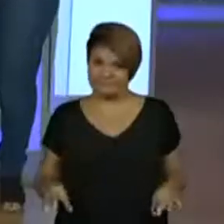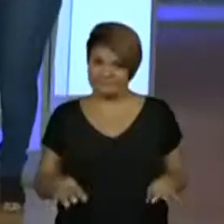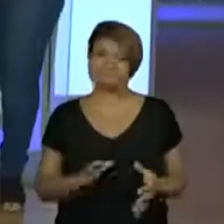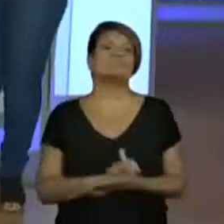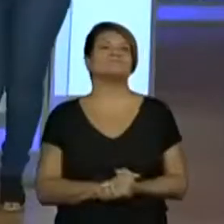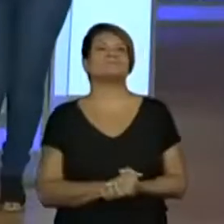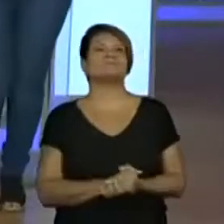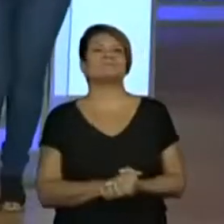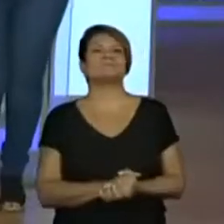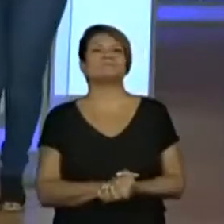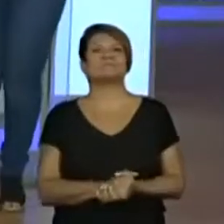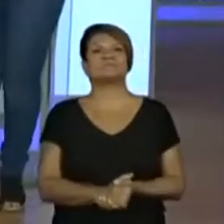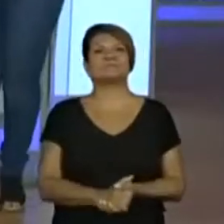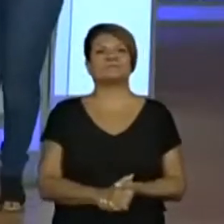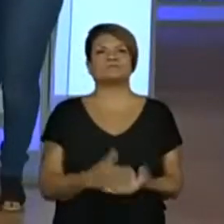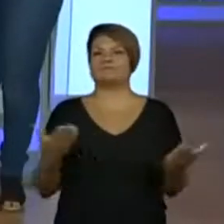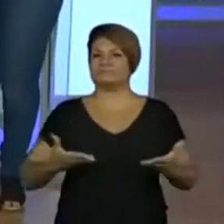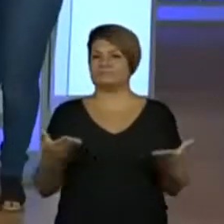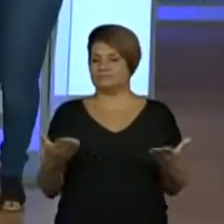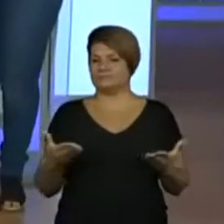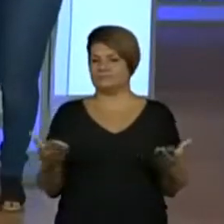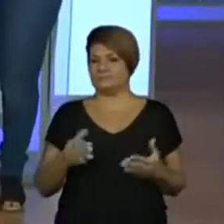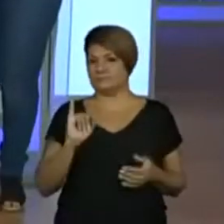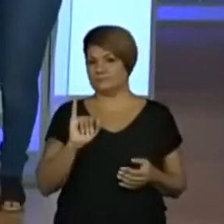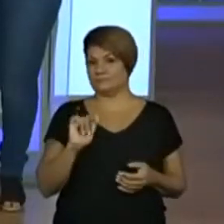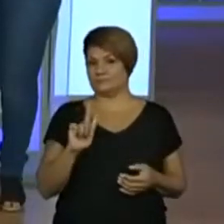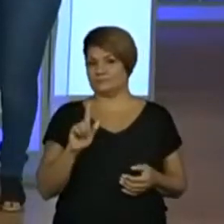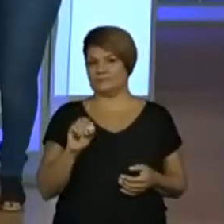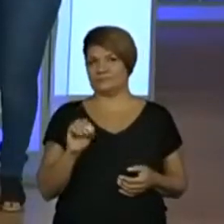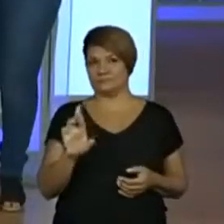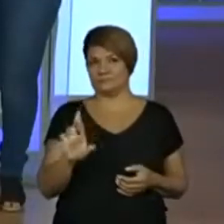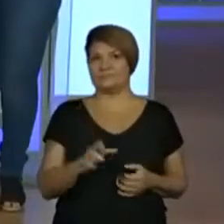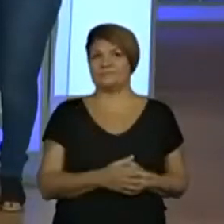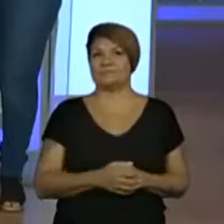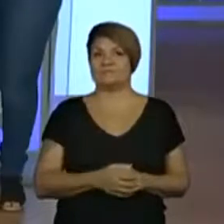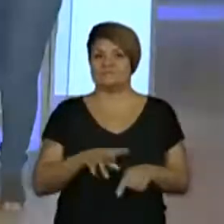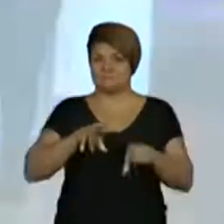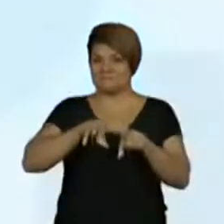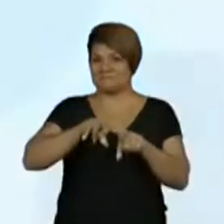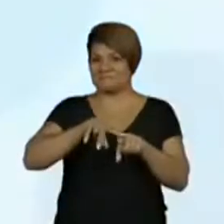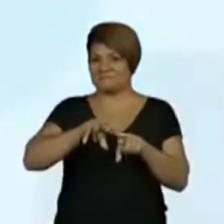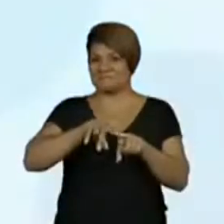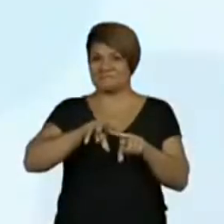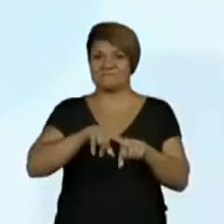isso a gente precisa proteger. Vamos ver agora o Igor, ó, em plena atividade?